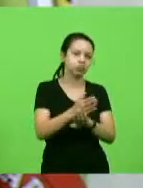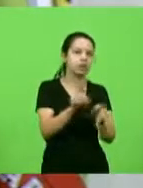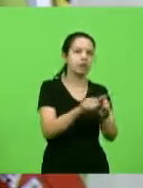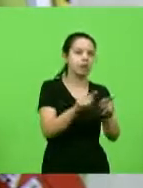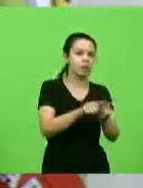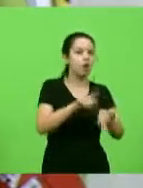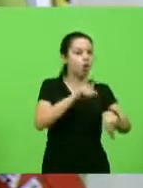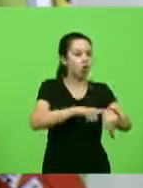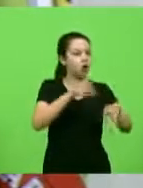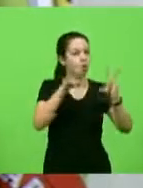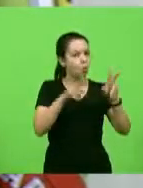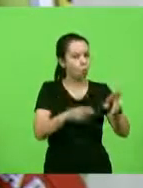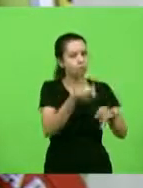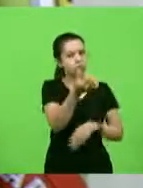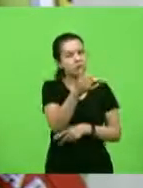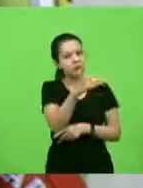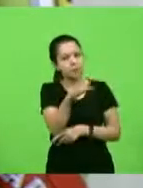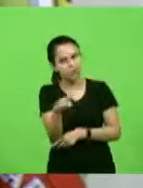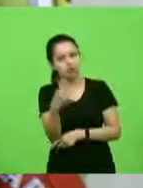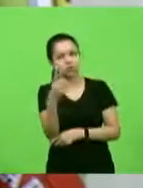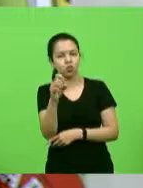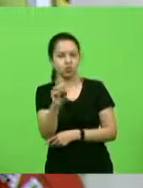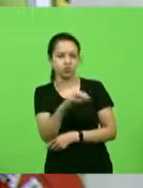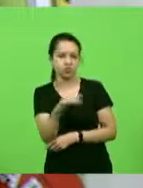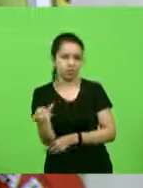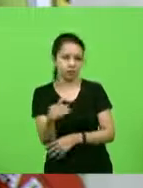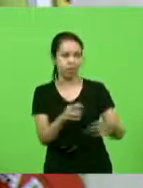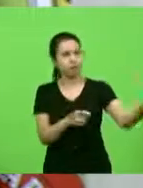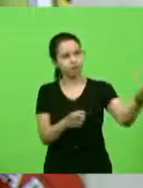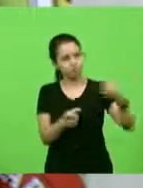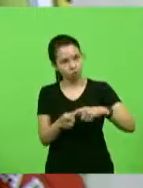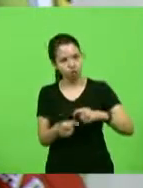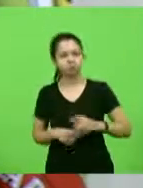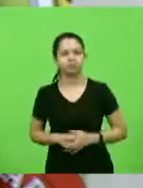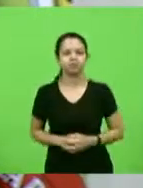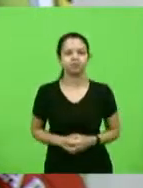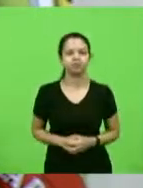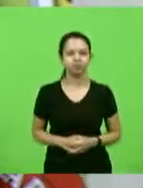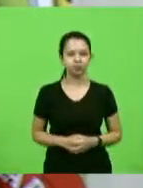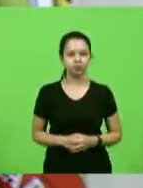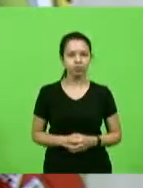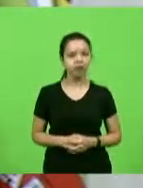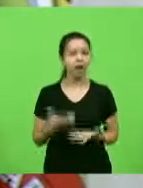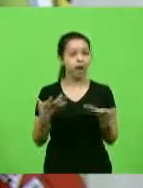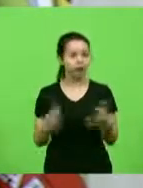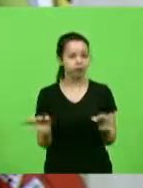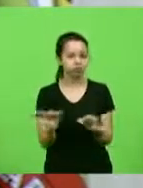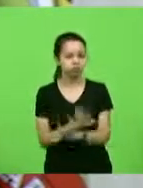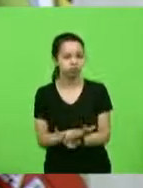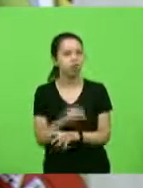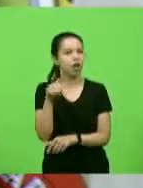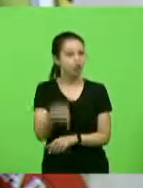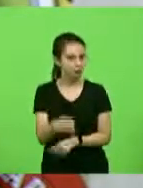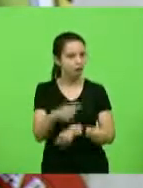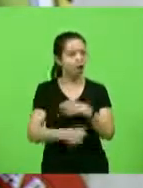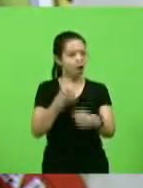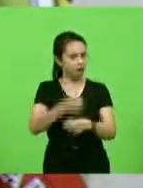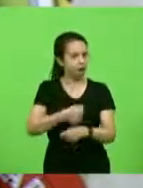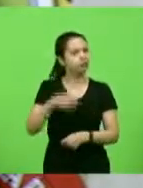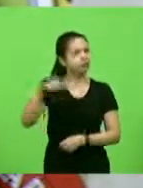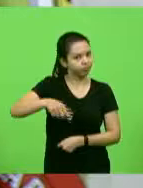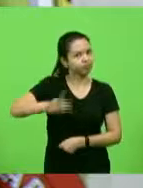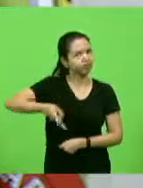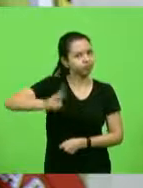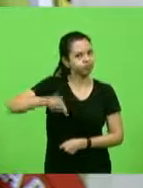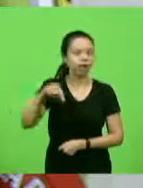seis e meia e às dezoito e trinta. Há uma expectativa de conclusão da obra ainda este ano, aqui no